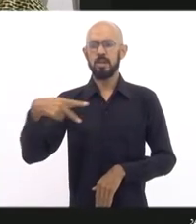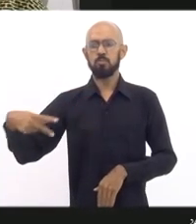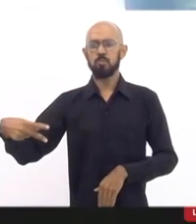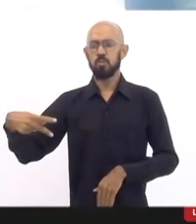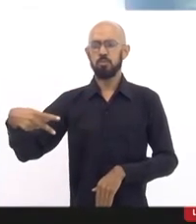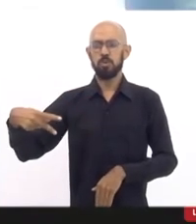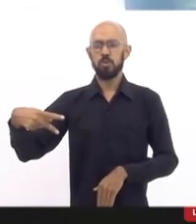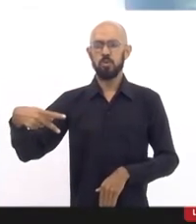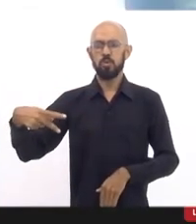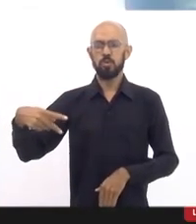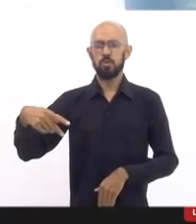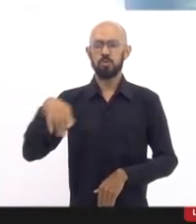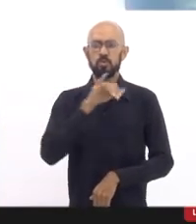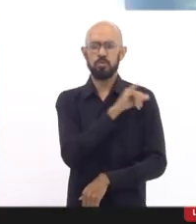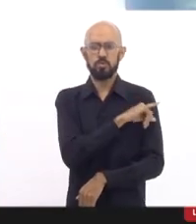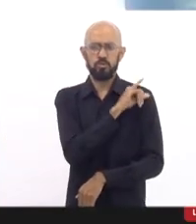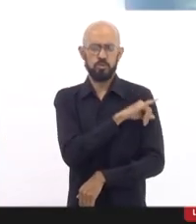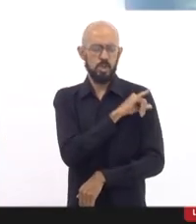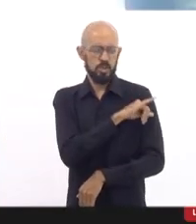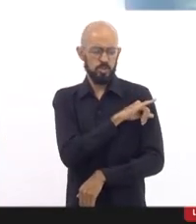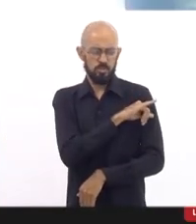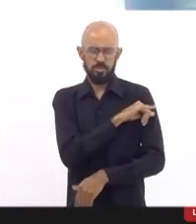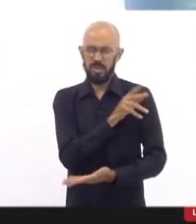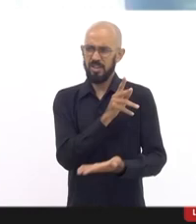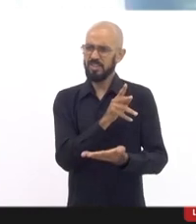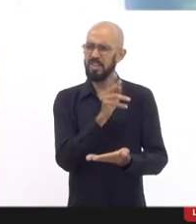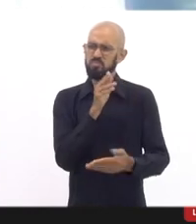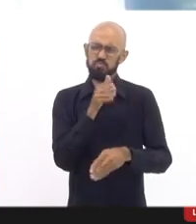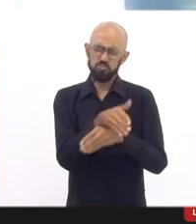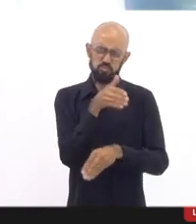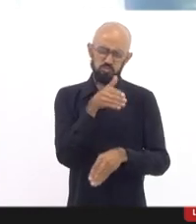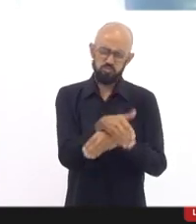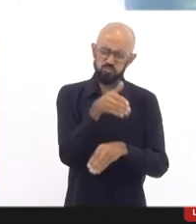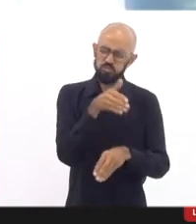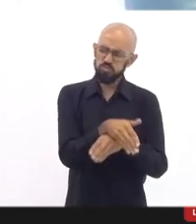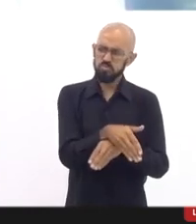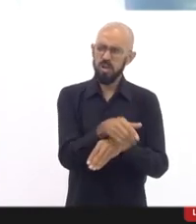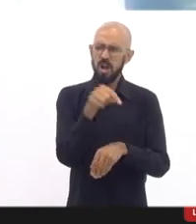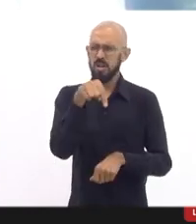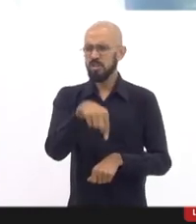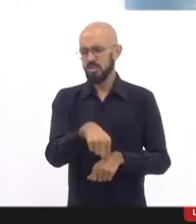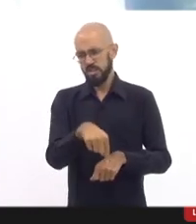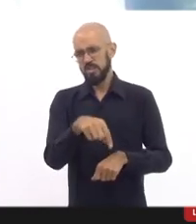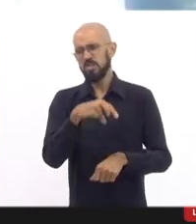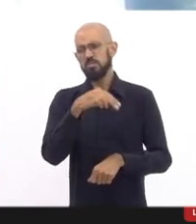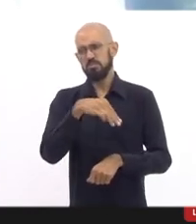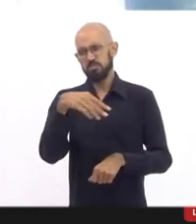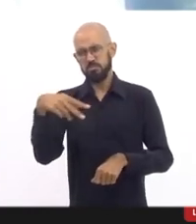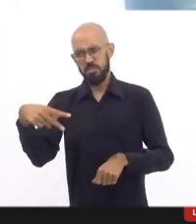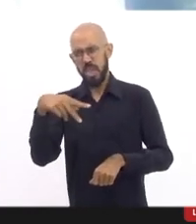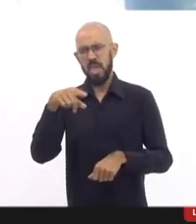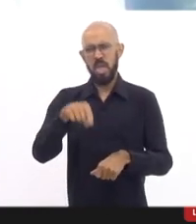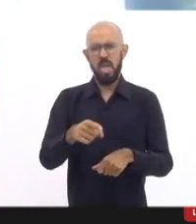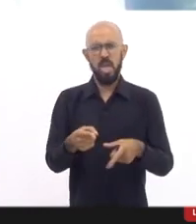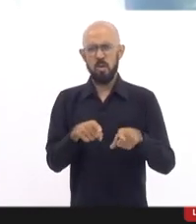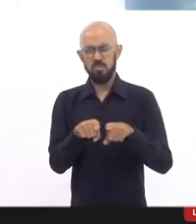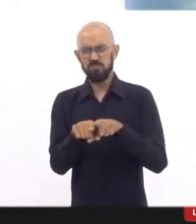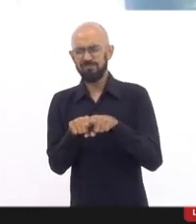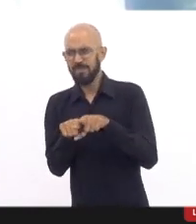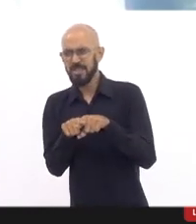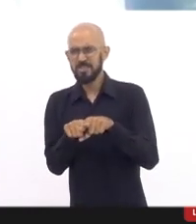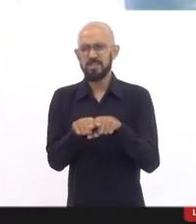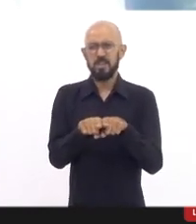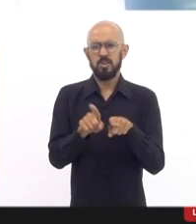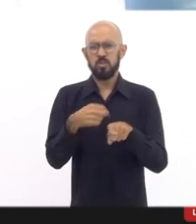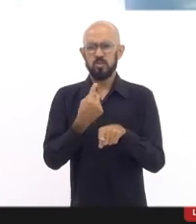Eliane é presente em várias das nossas audiências públicas. O MP é um aliado não só da